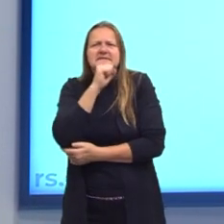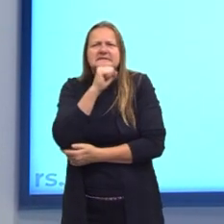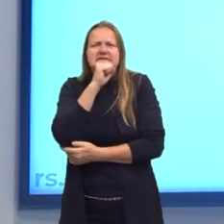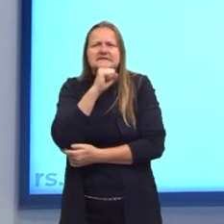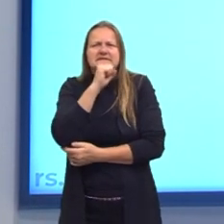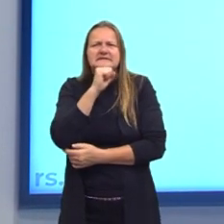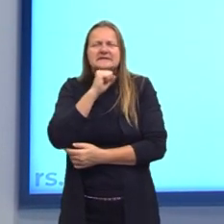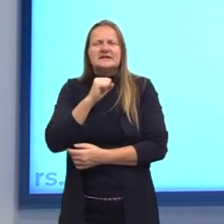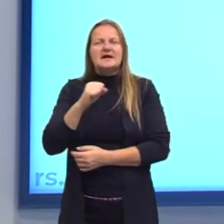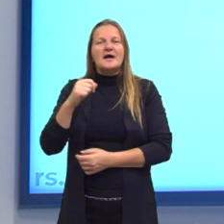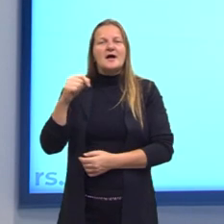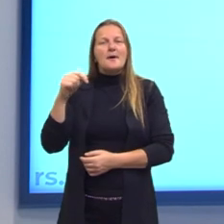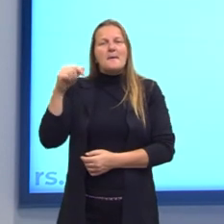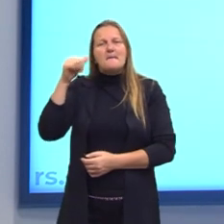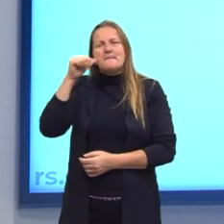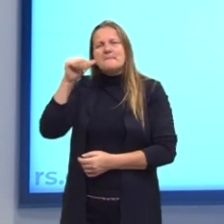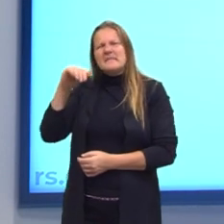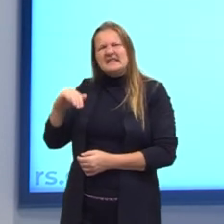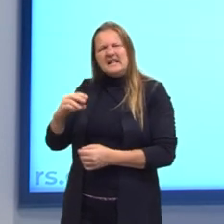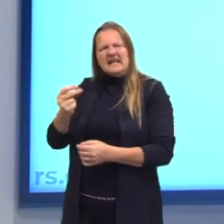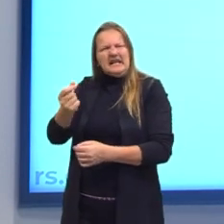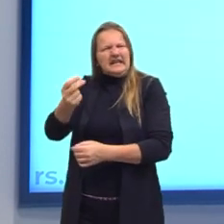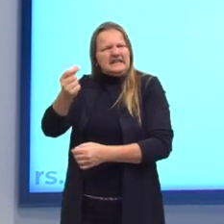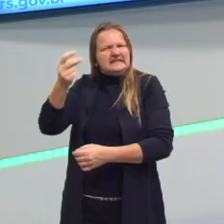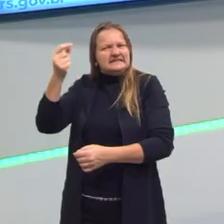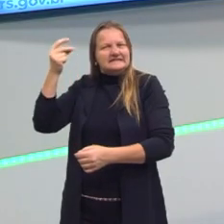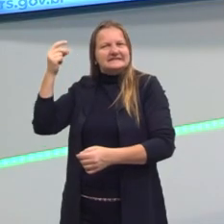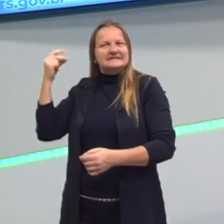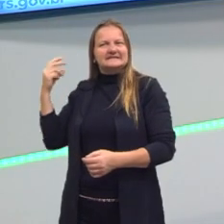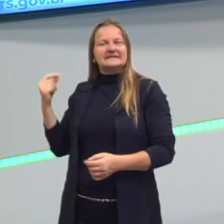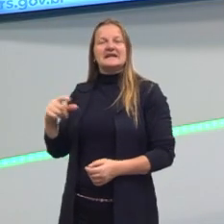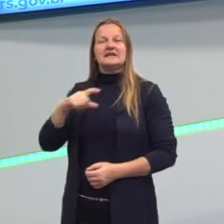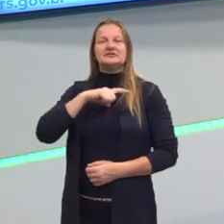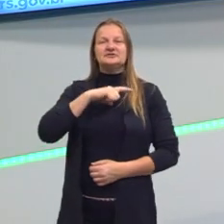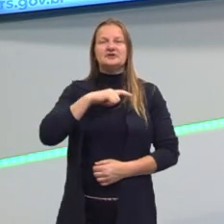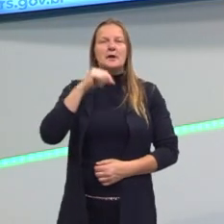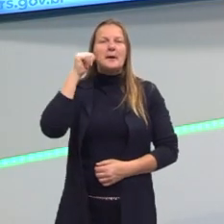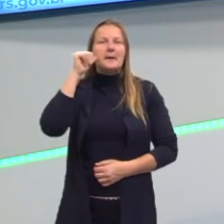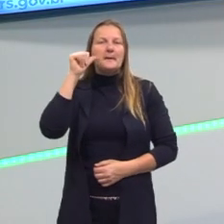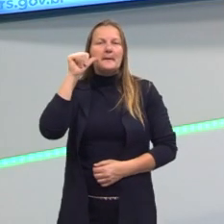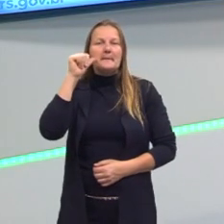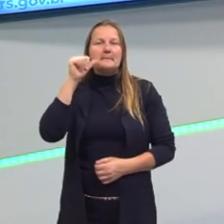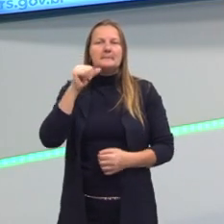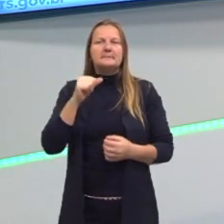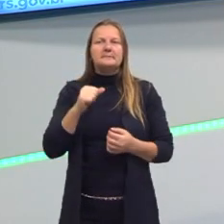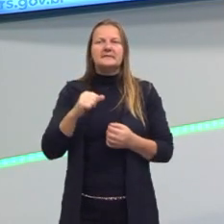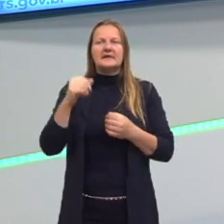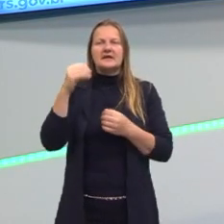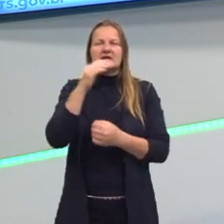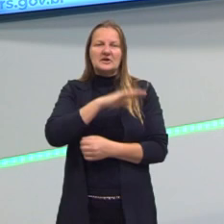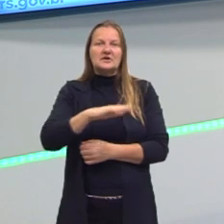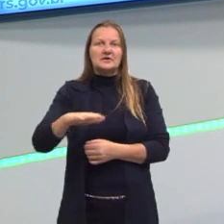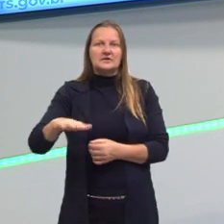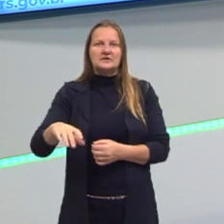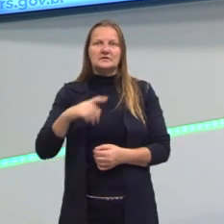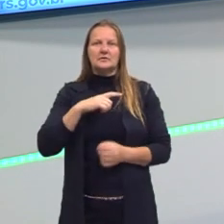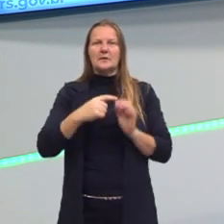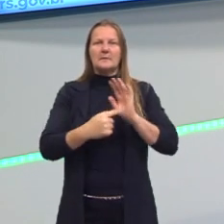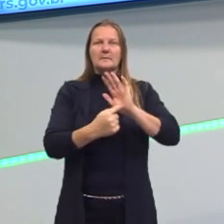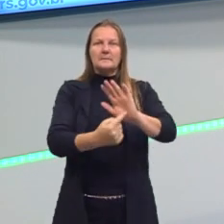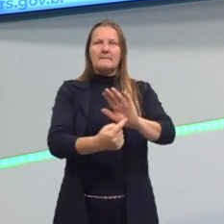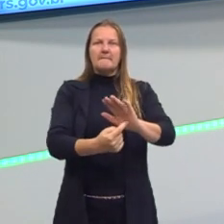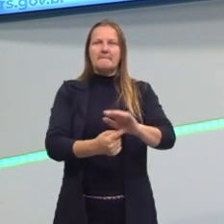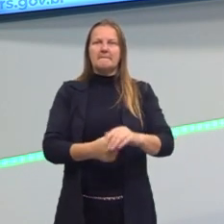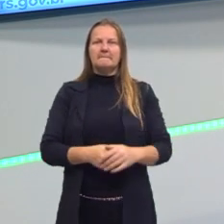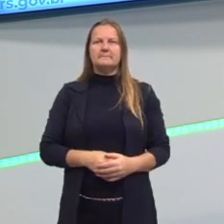de quando eu era criança, tá? Que tinha uma criança aí, que ela aparecia e ela